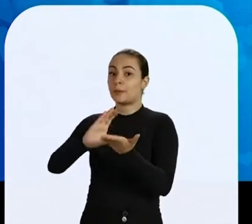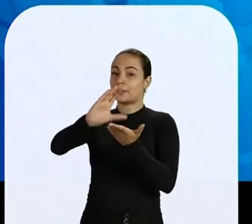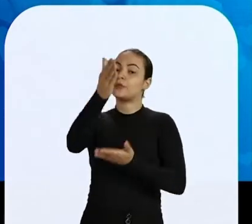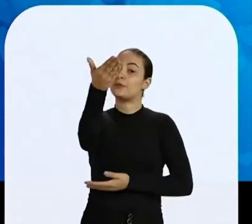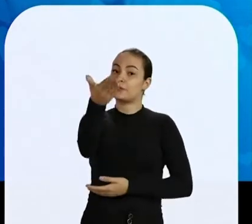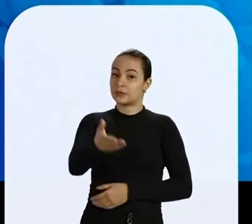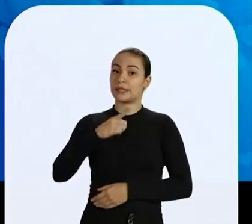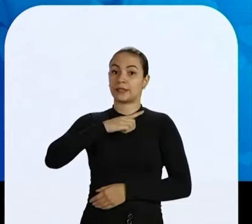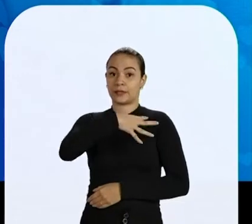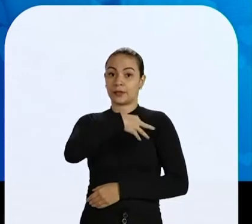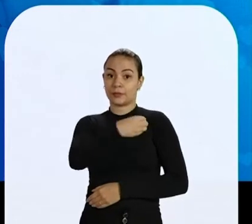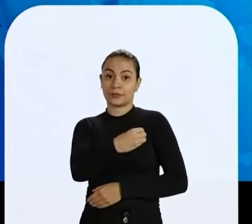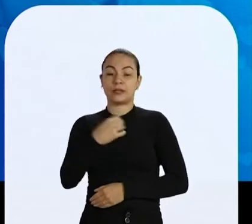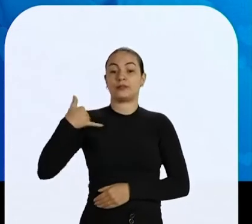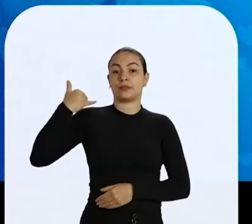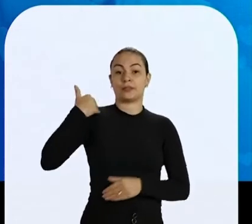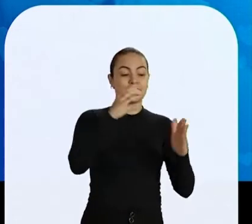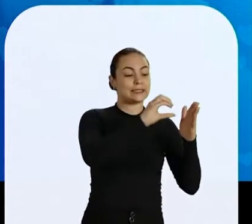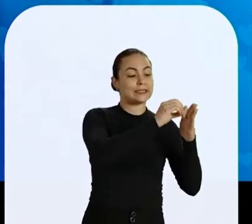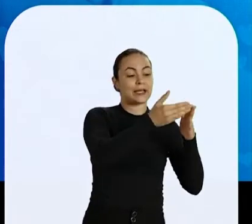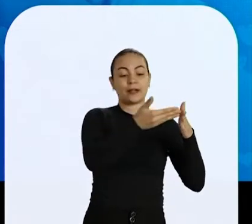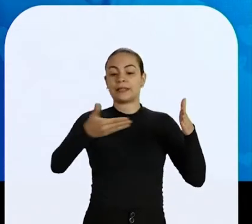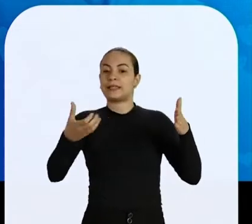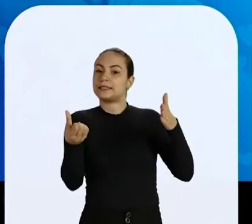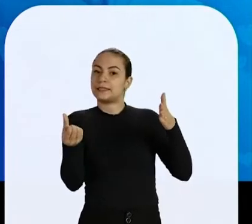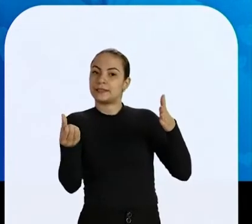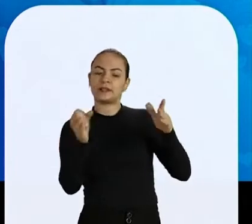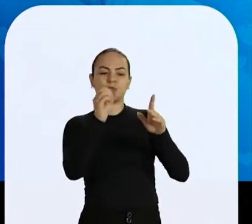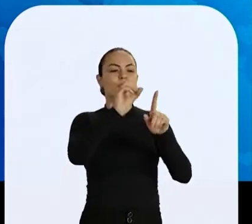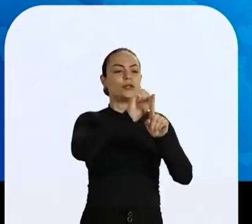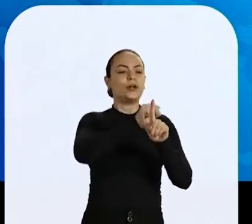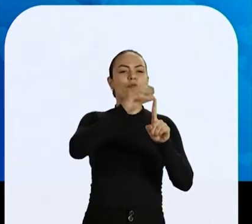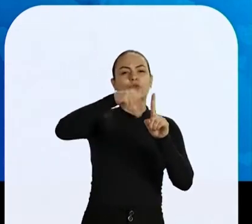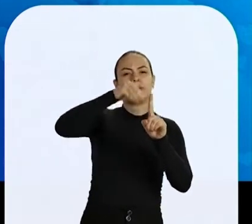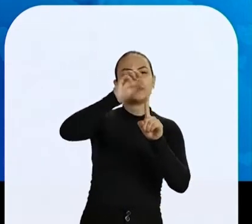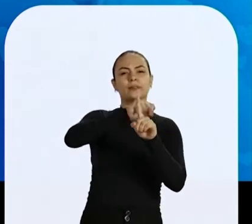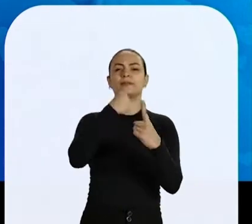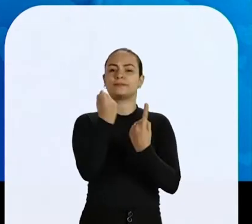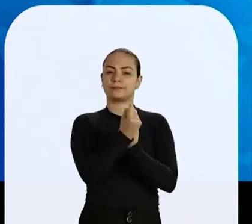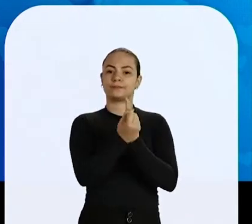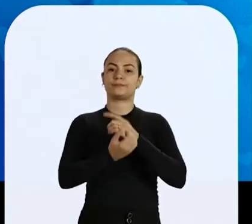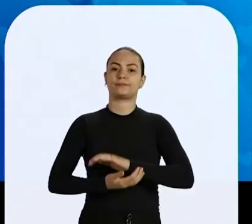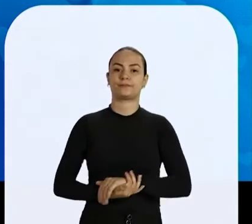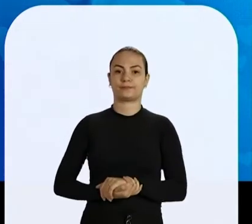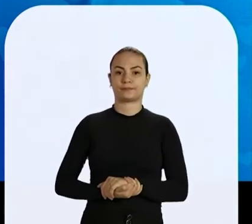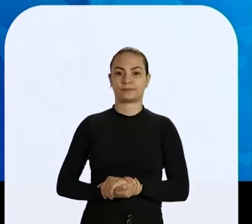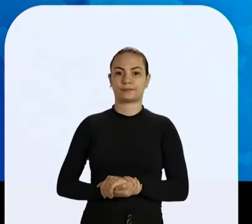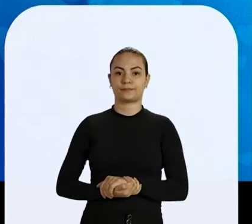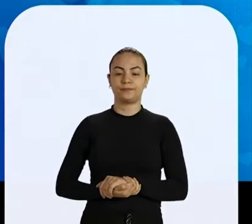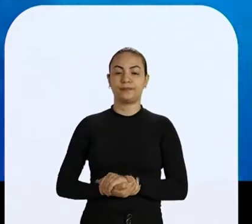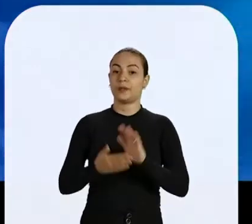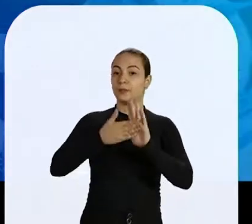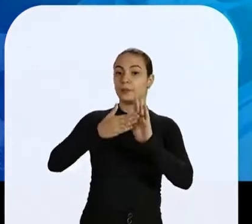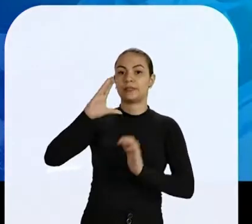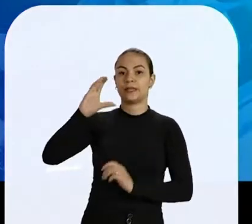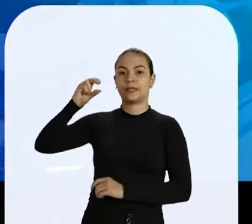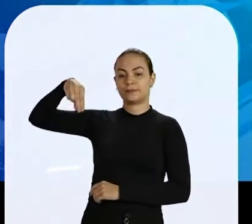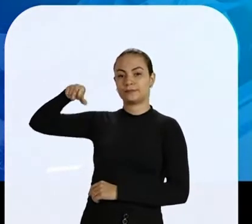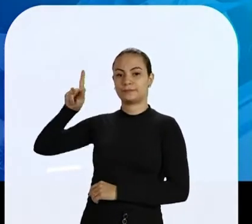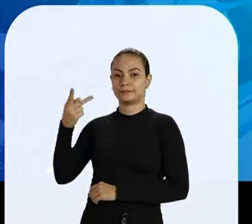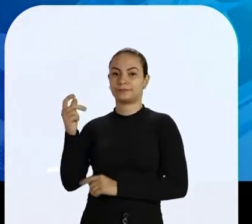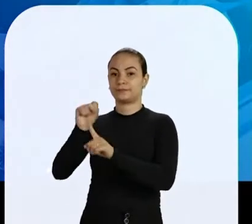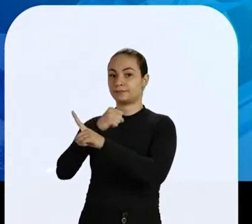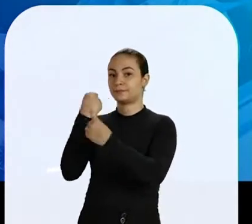às mães que tenham filhos de 0 a 6 anos e que estejam na condição de vulnerabilidade social. CNH Social.